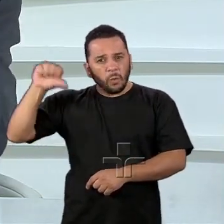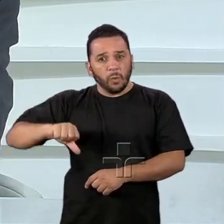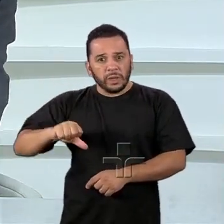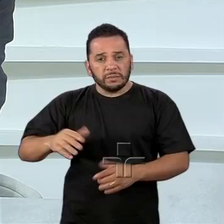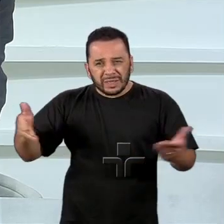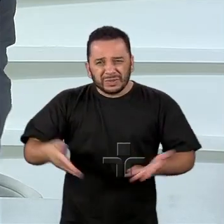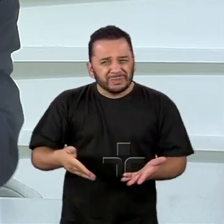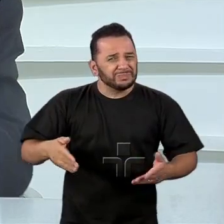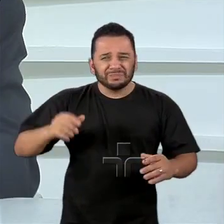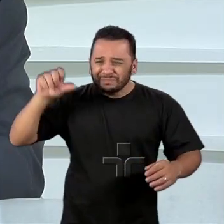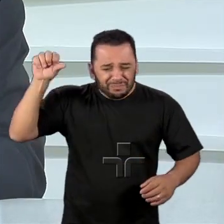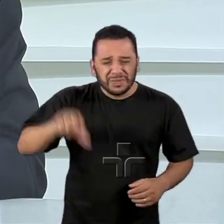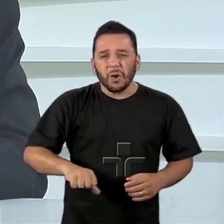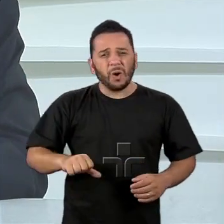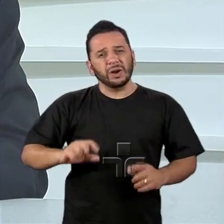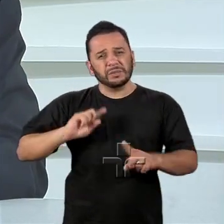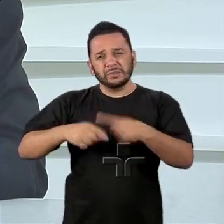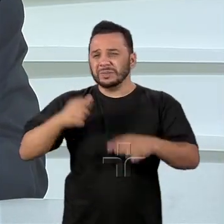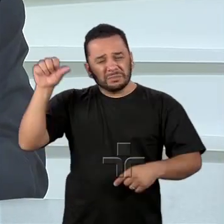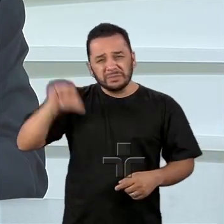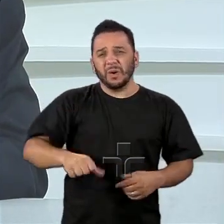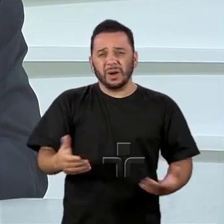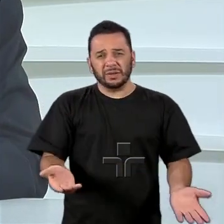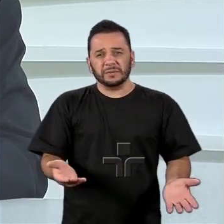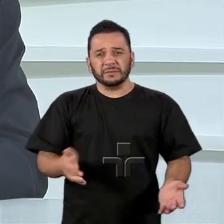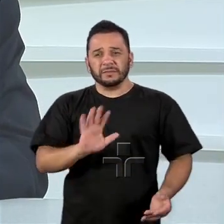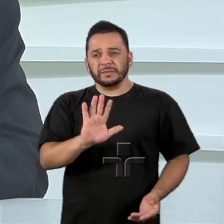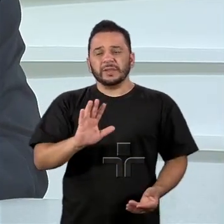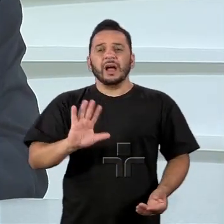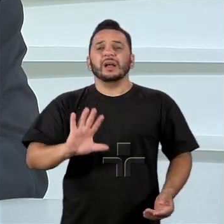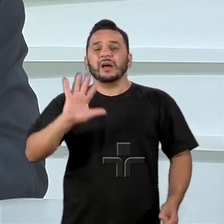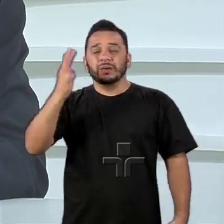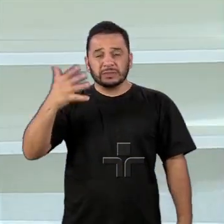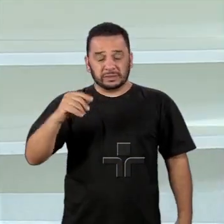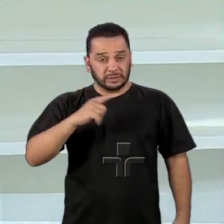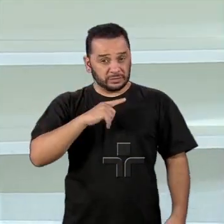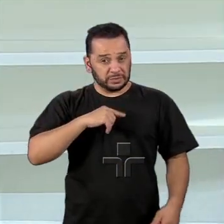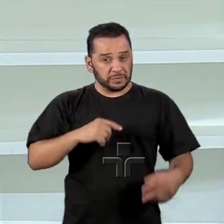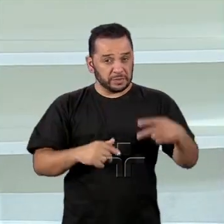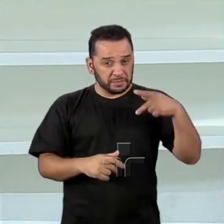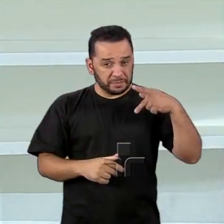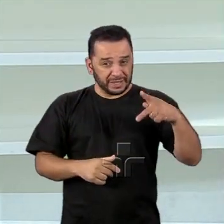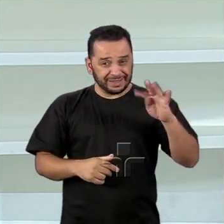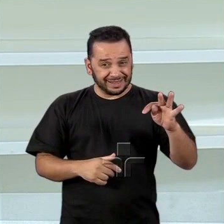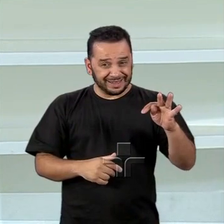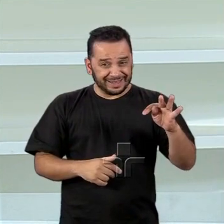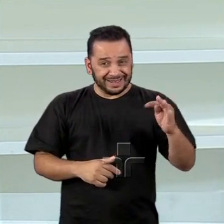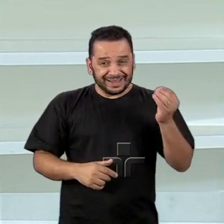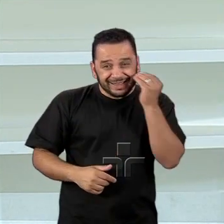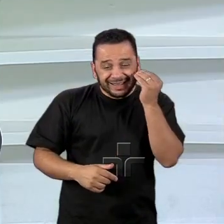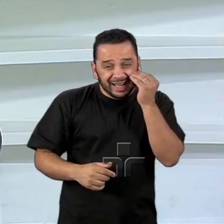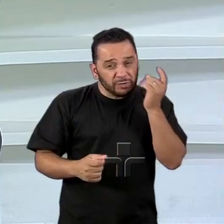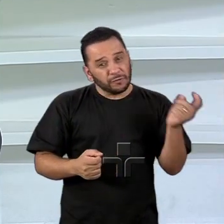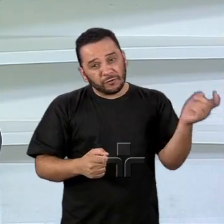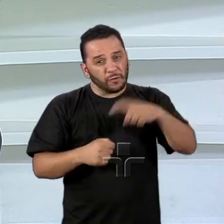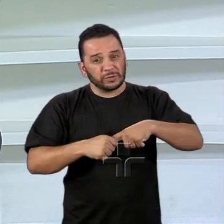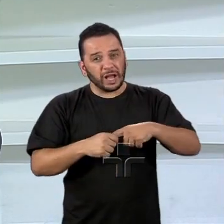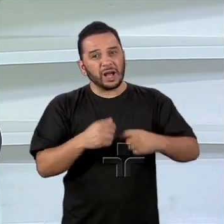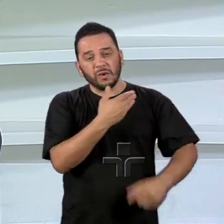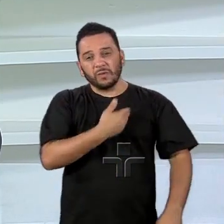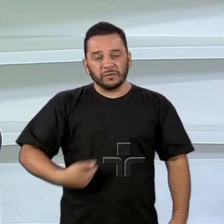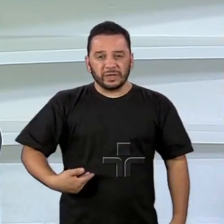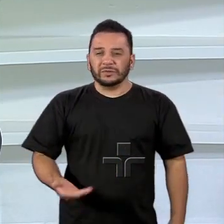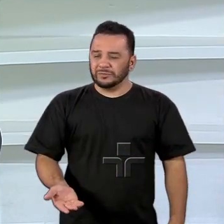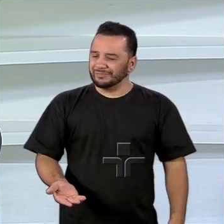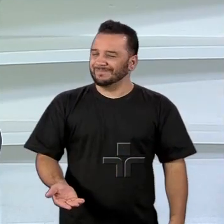se o embaixador leu o projeto do PT como uma tentativa de voltar para as propostas de 2000,